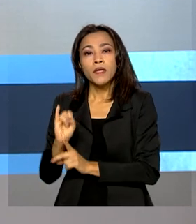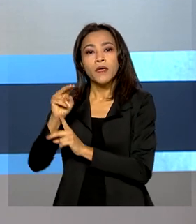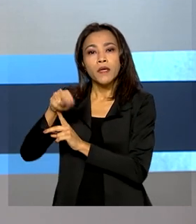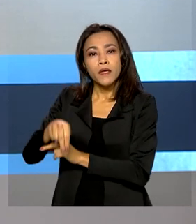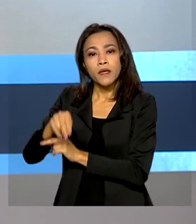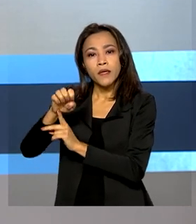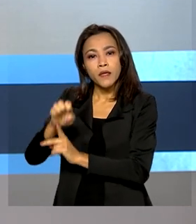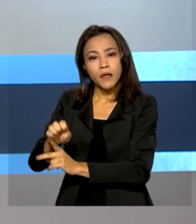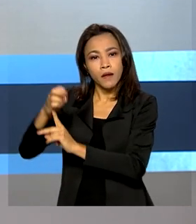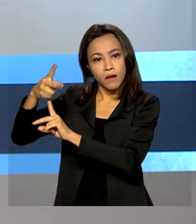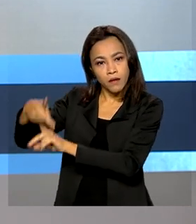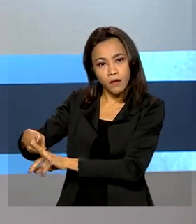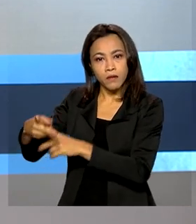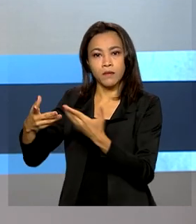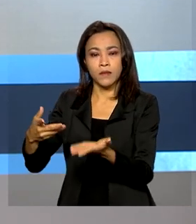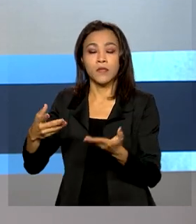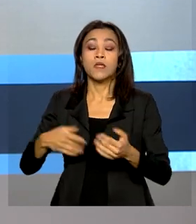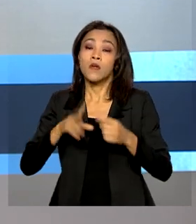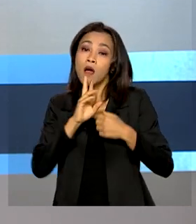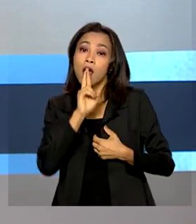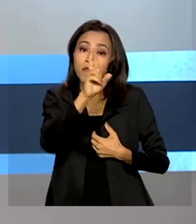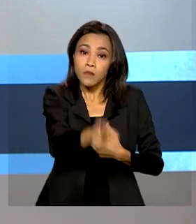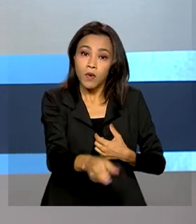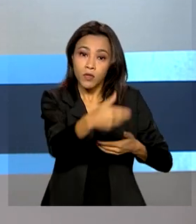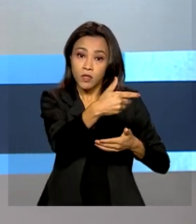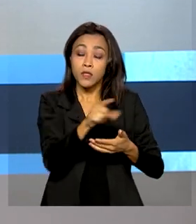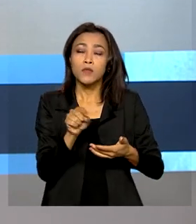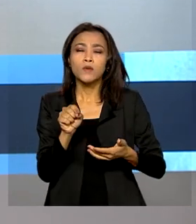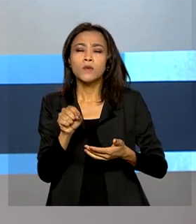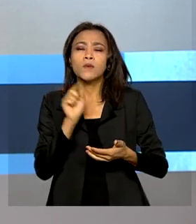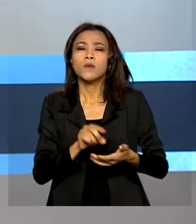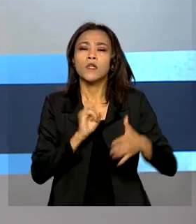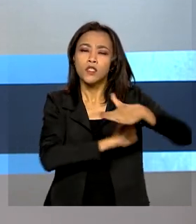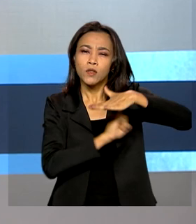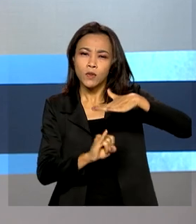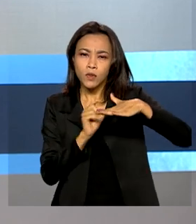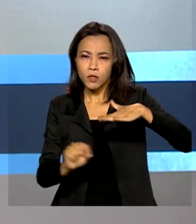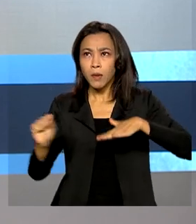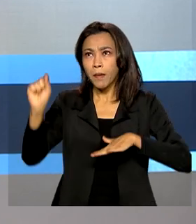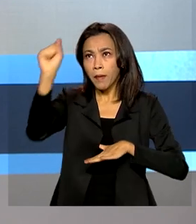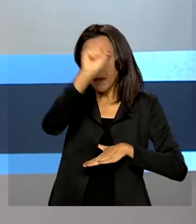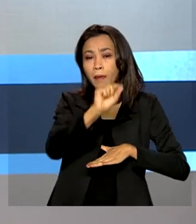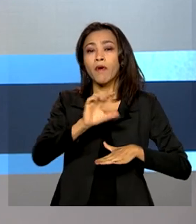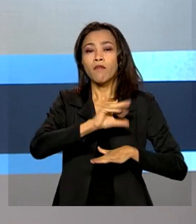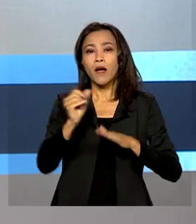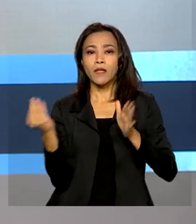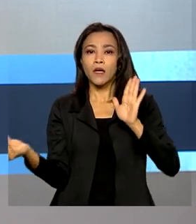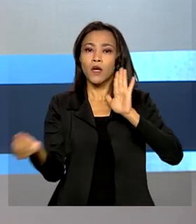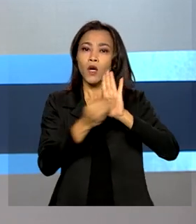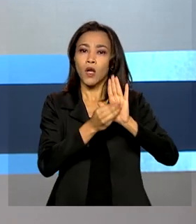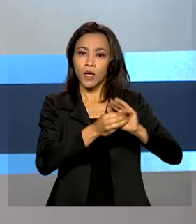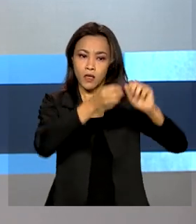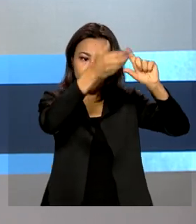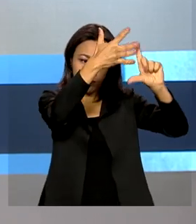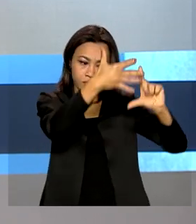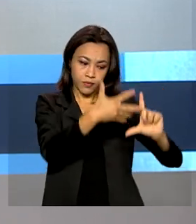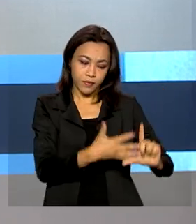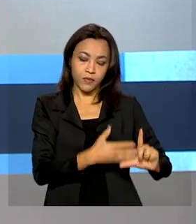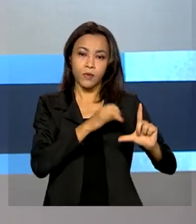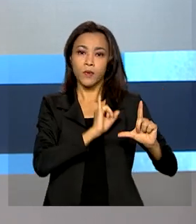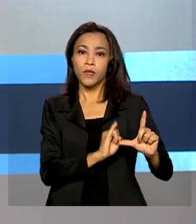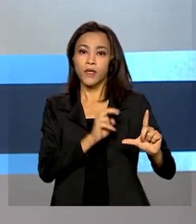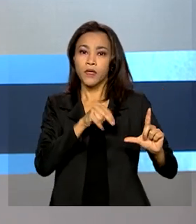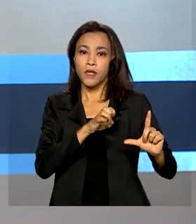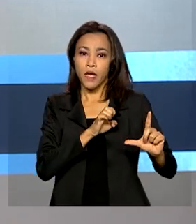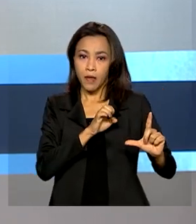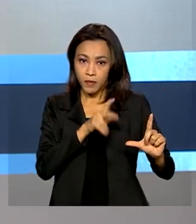Educacionais Anísio Teixeira. Os resultados das instituições de ensino vão ficar disponíveis no site do INEP e também no Diário Oficial